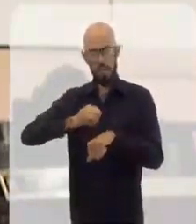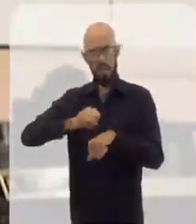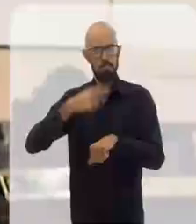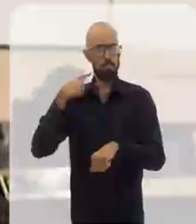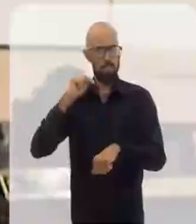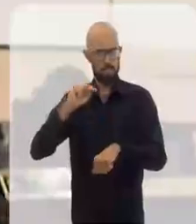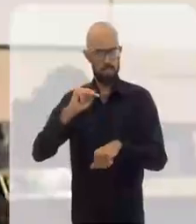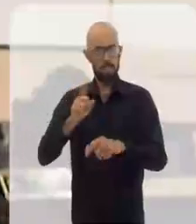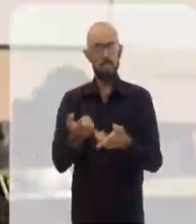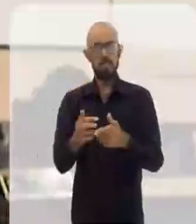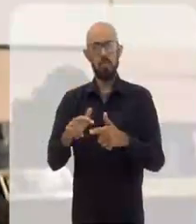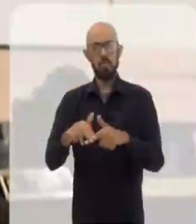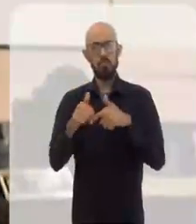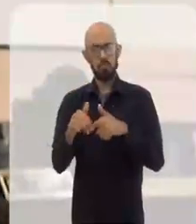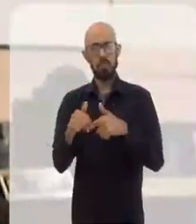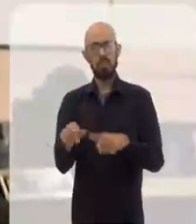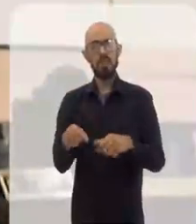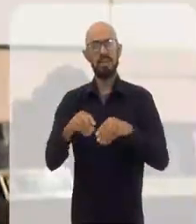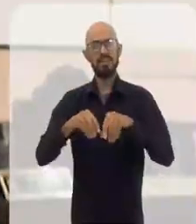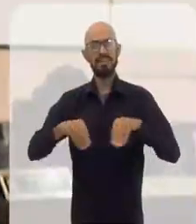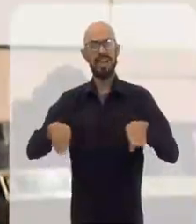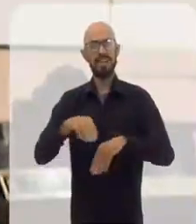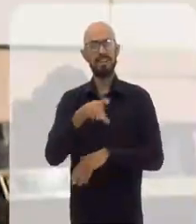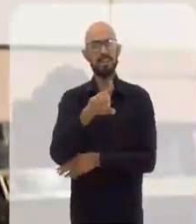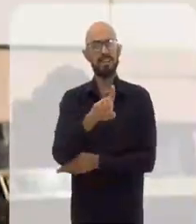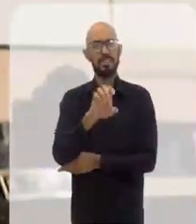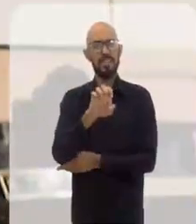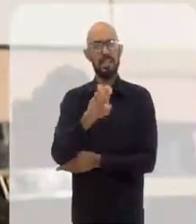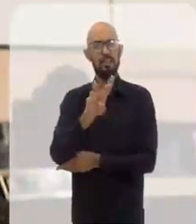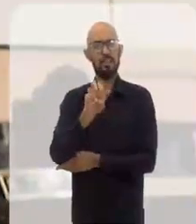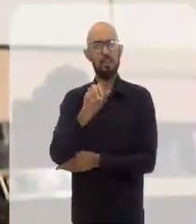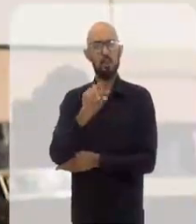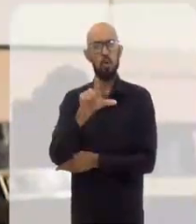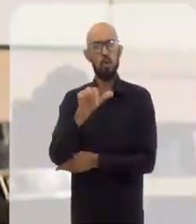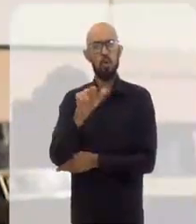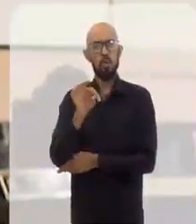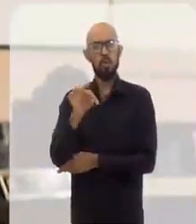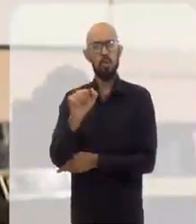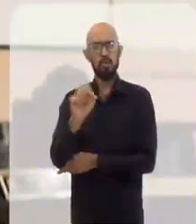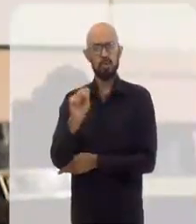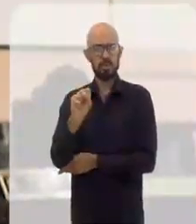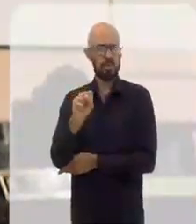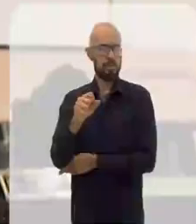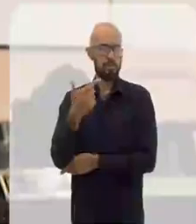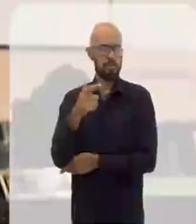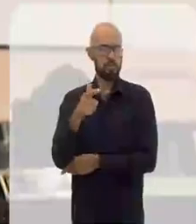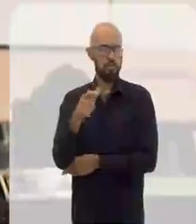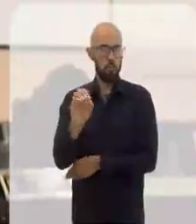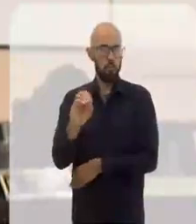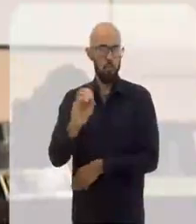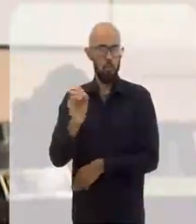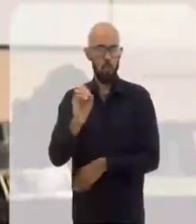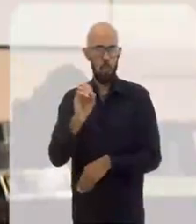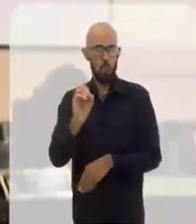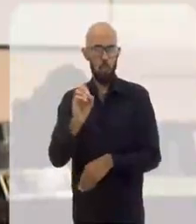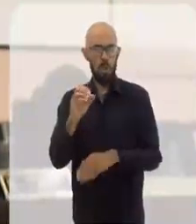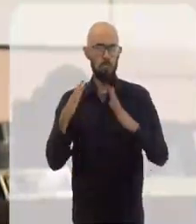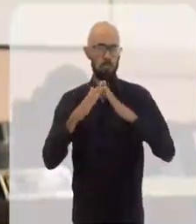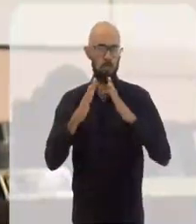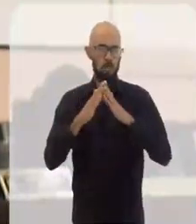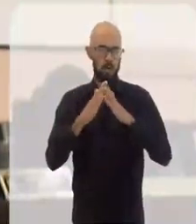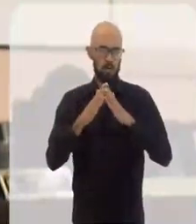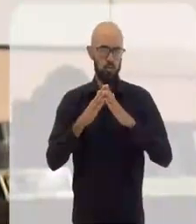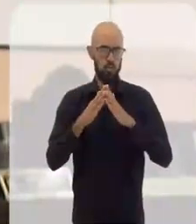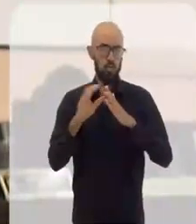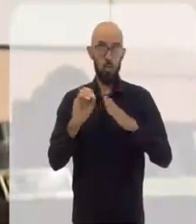as terras devolutas, como eram chamadas no século XIX, que eram terras que não eram ocupadas por nenhum desbravador